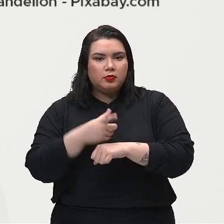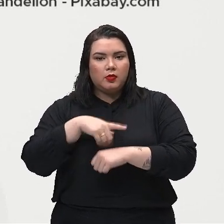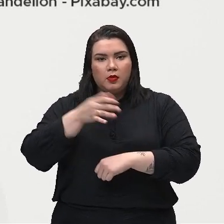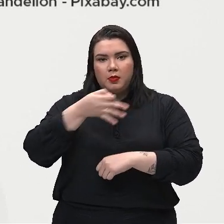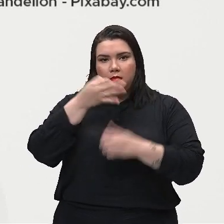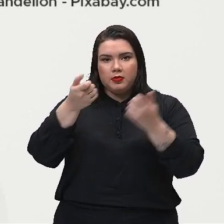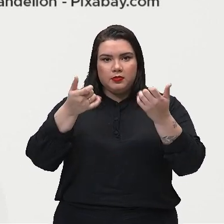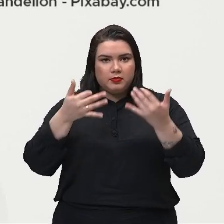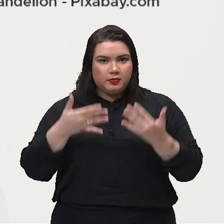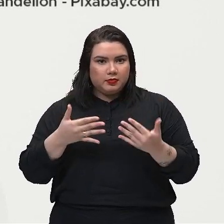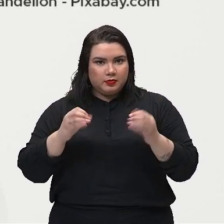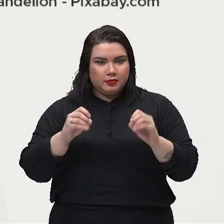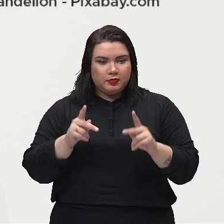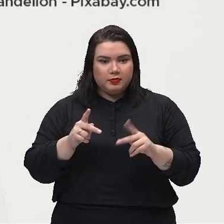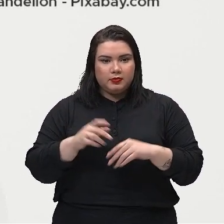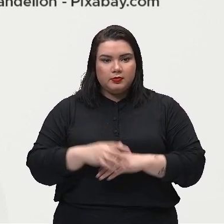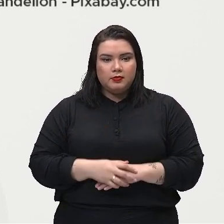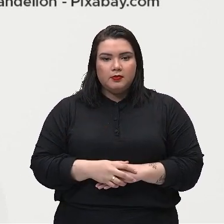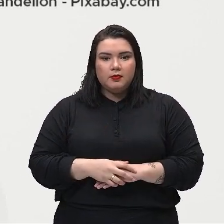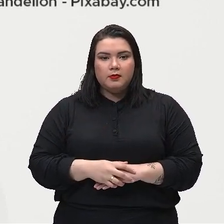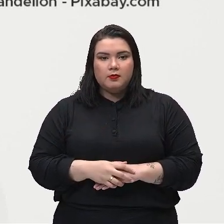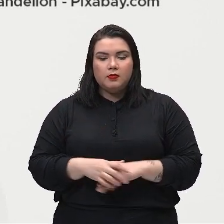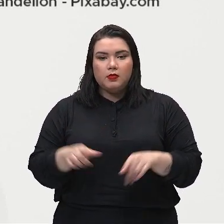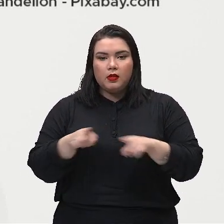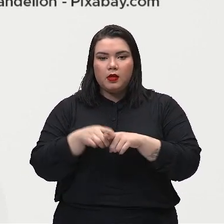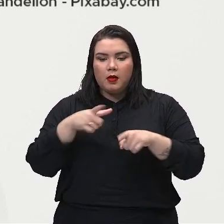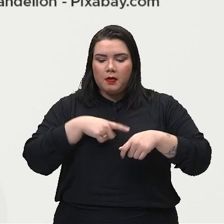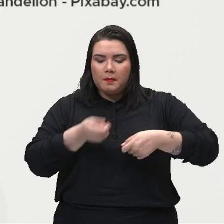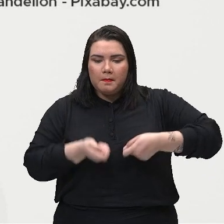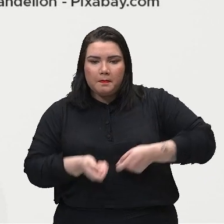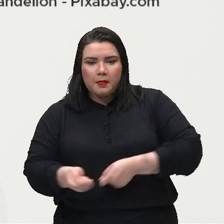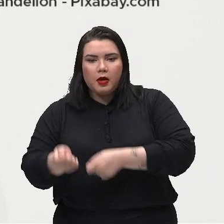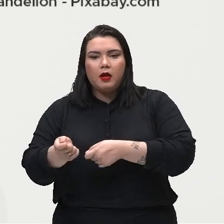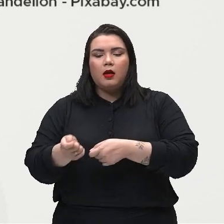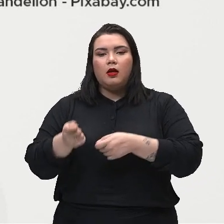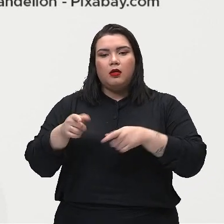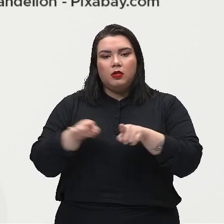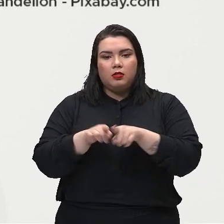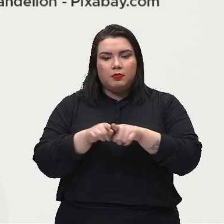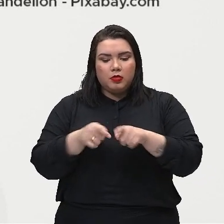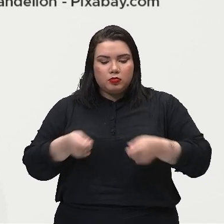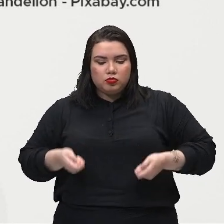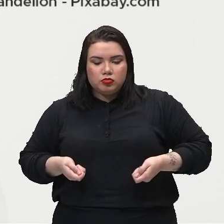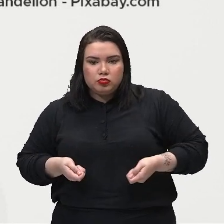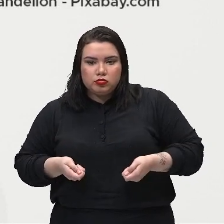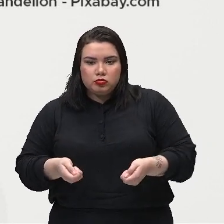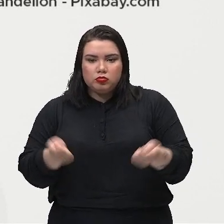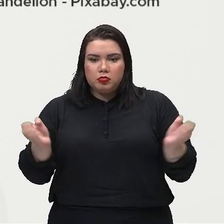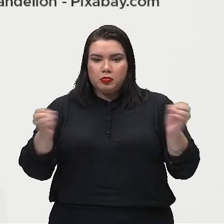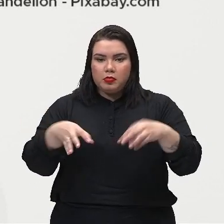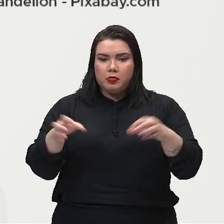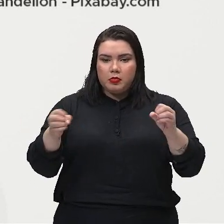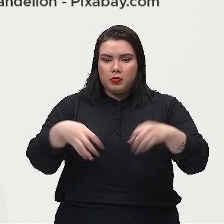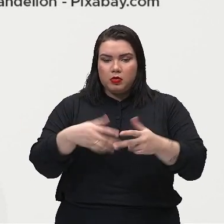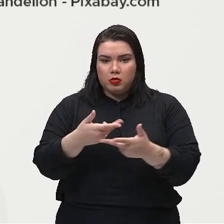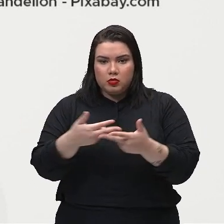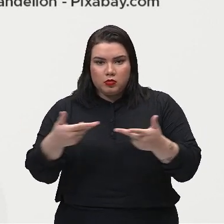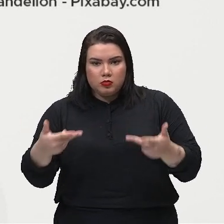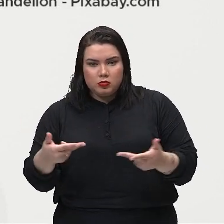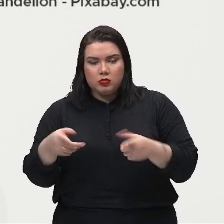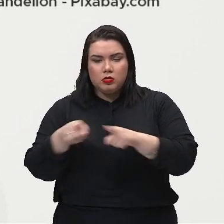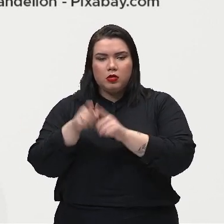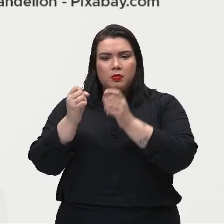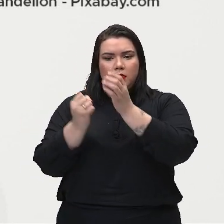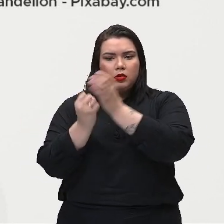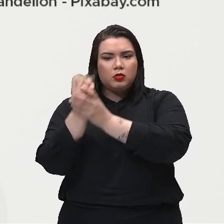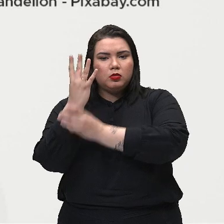comigo, tá bom? Uma pá, um carrinho de mão, tá aqui, né? Olha só, uma luva.